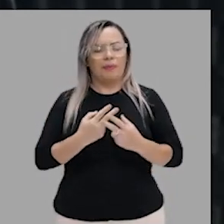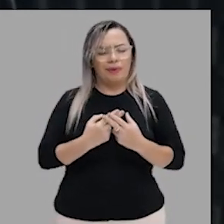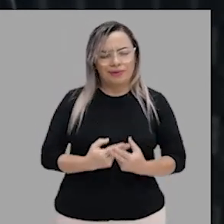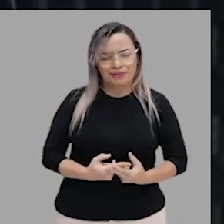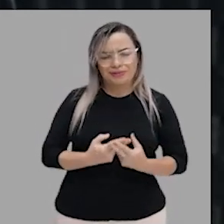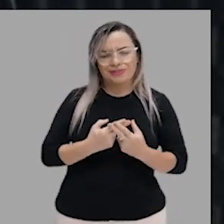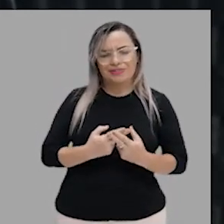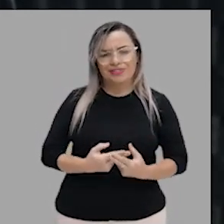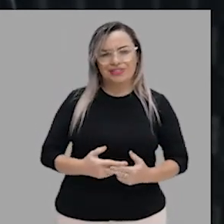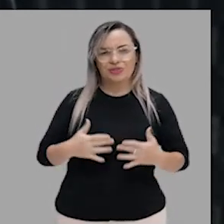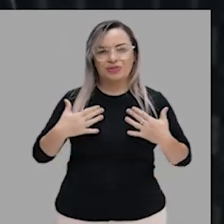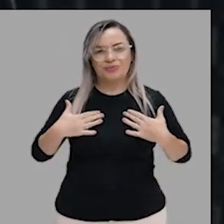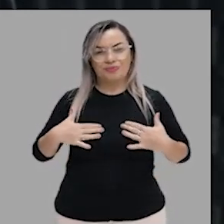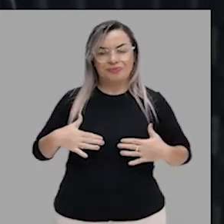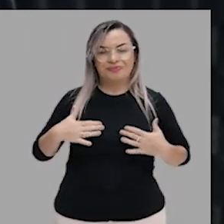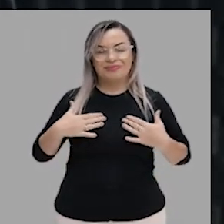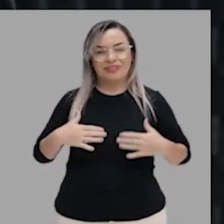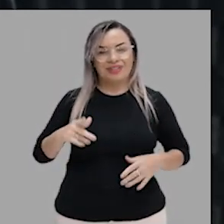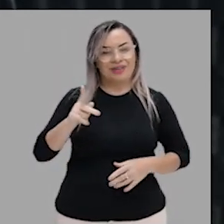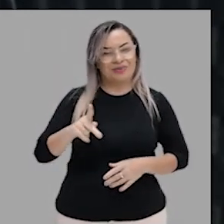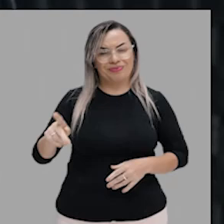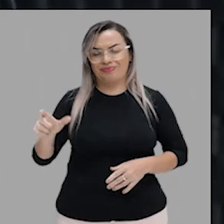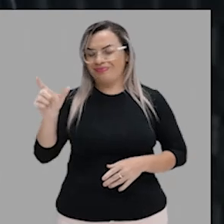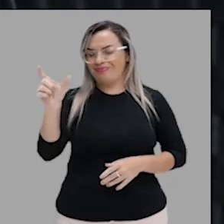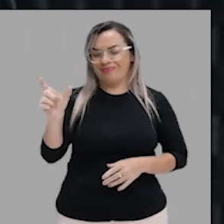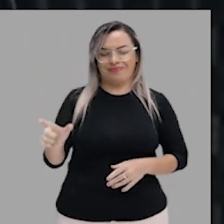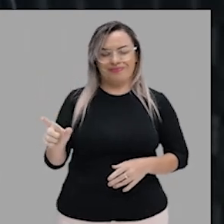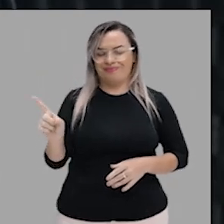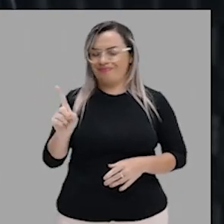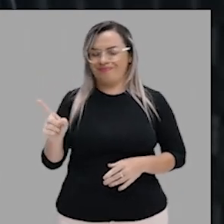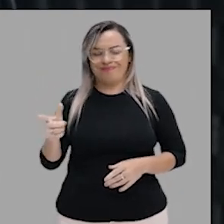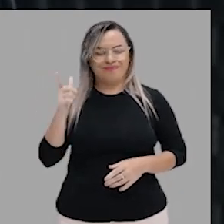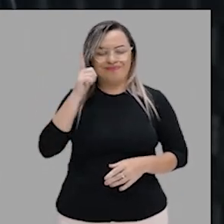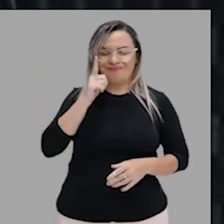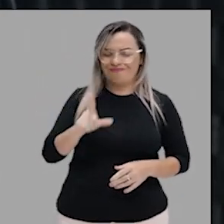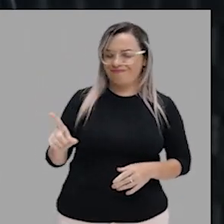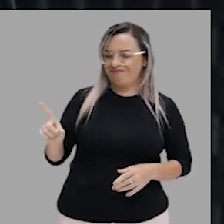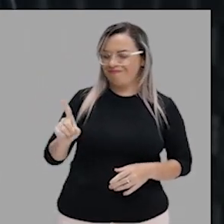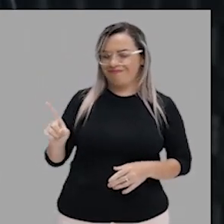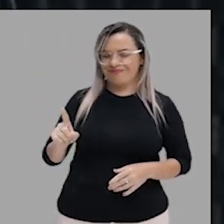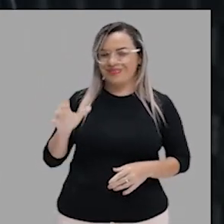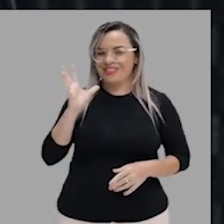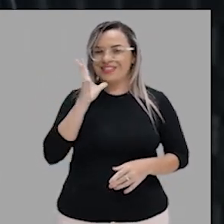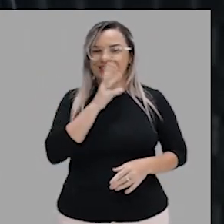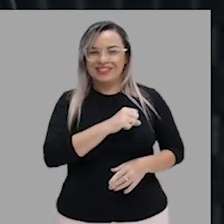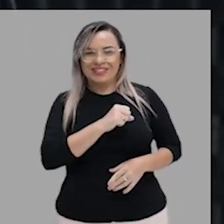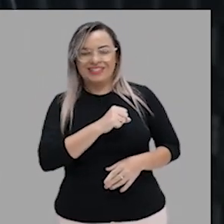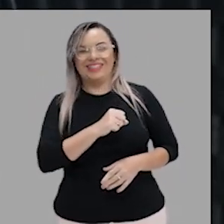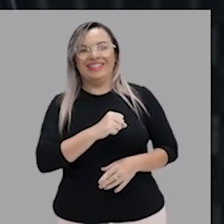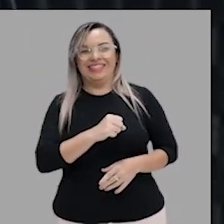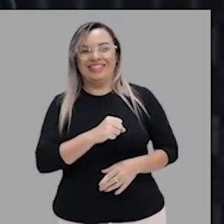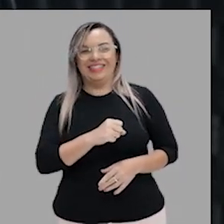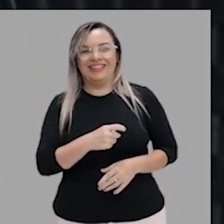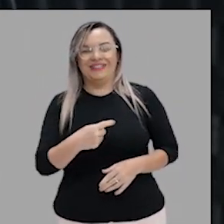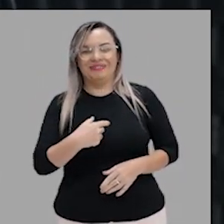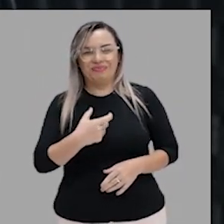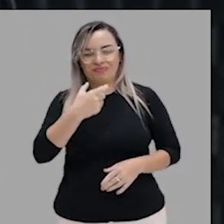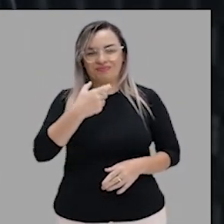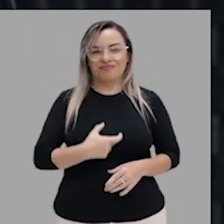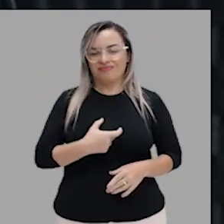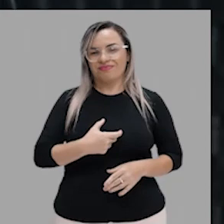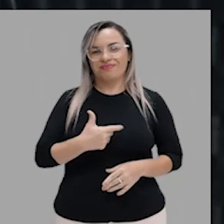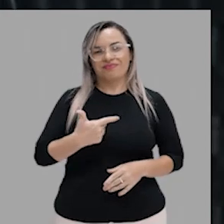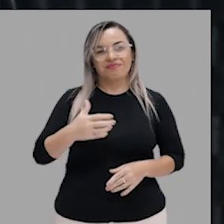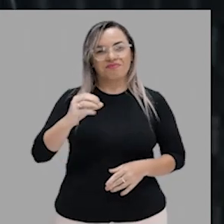gente, não sou eu. Eu falo rápido, eu sou rápida. Sabia que ela disse que eu sou ligada na tomada, no 220?